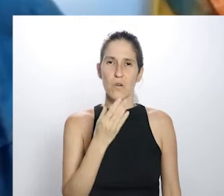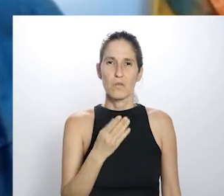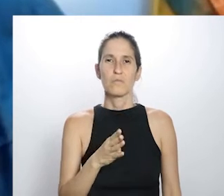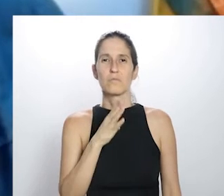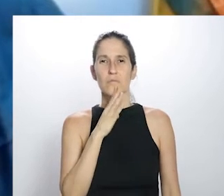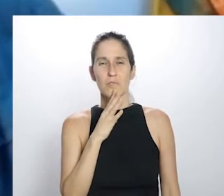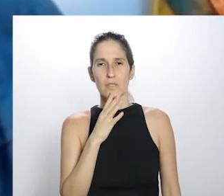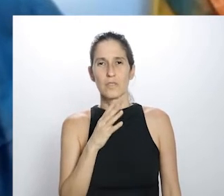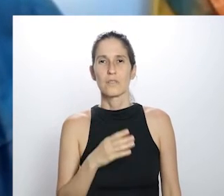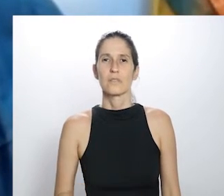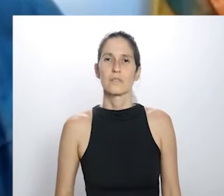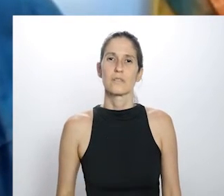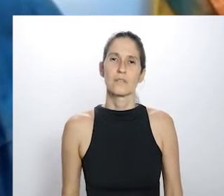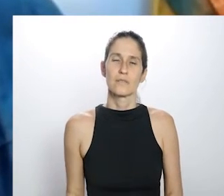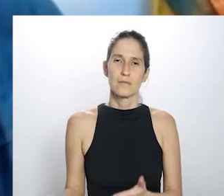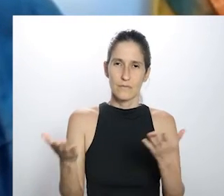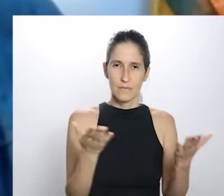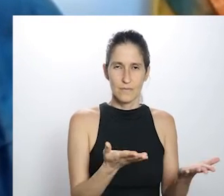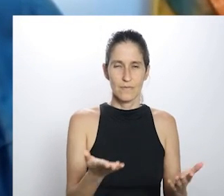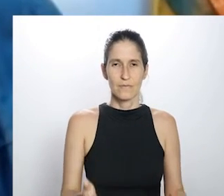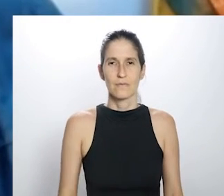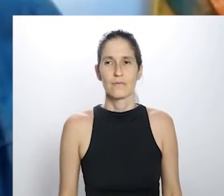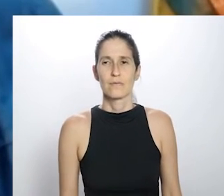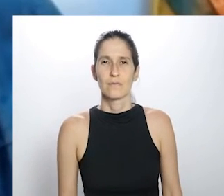dessa estirpe. Venha de lá, Gabriel.